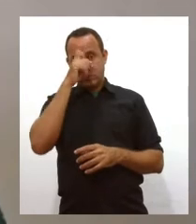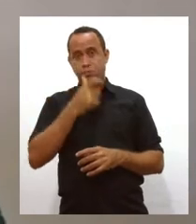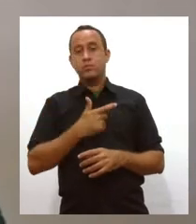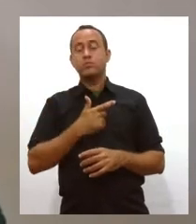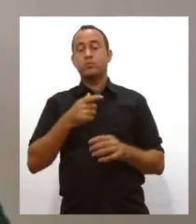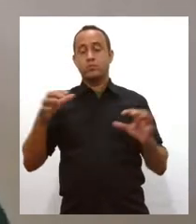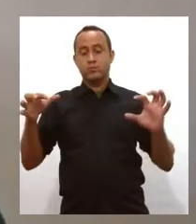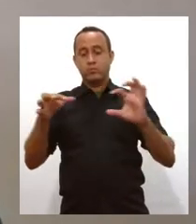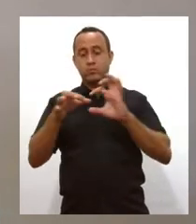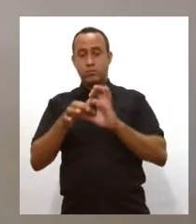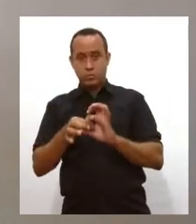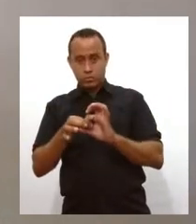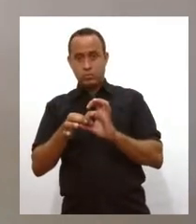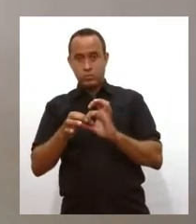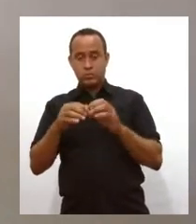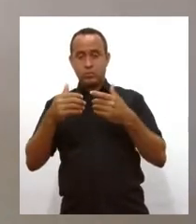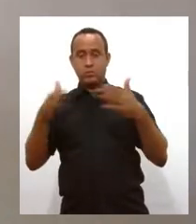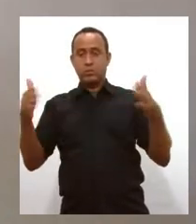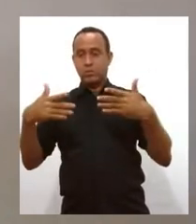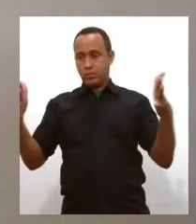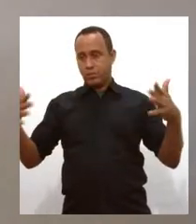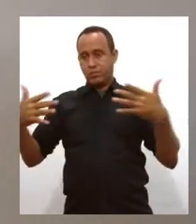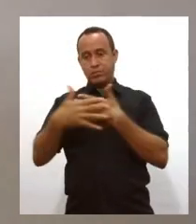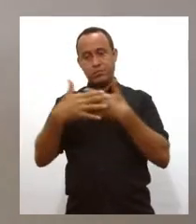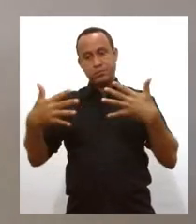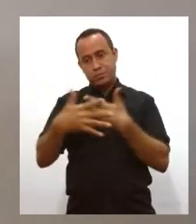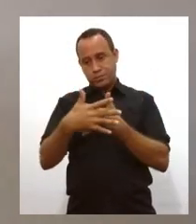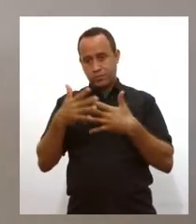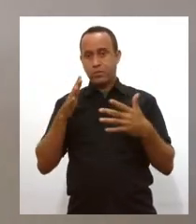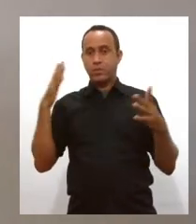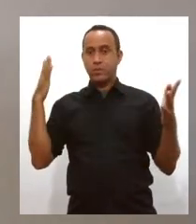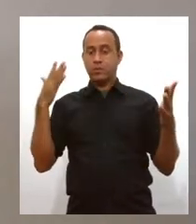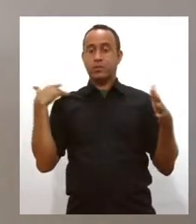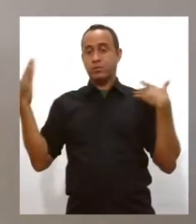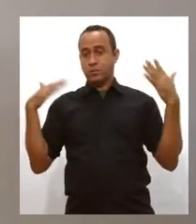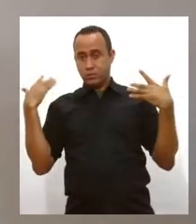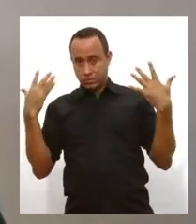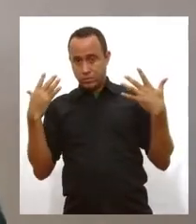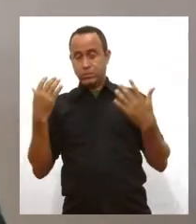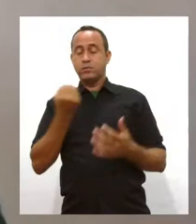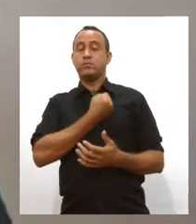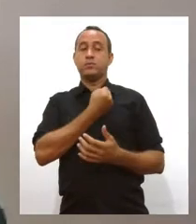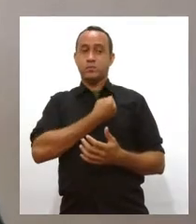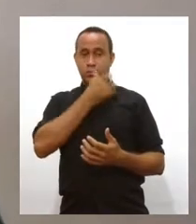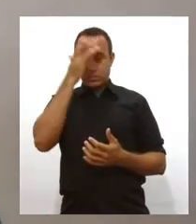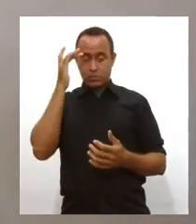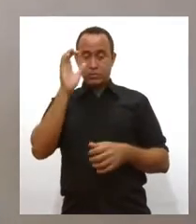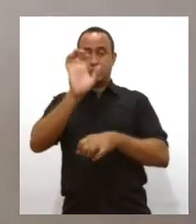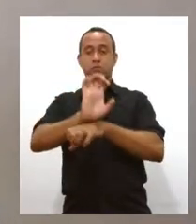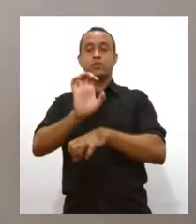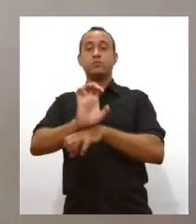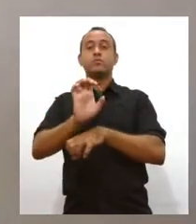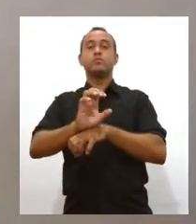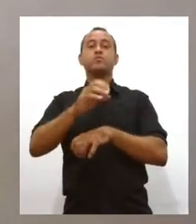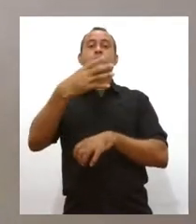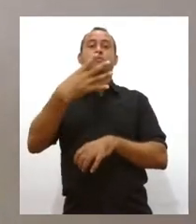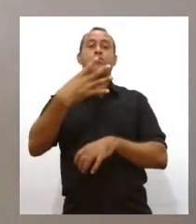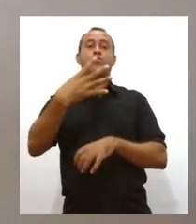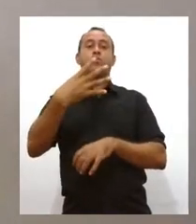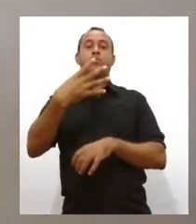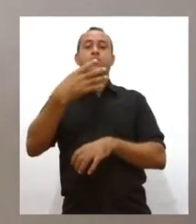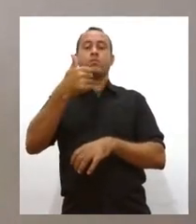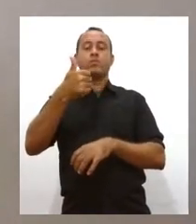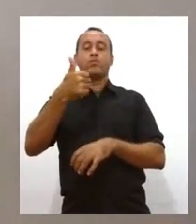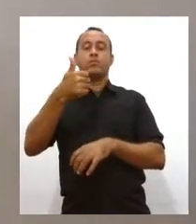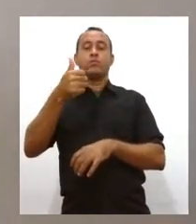ligada à questão da abertura do comércio, também está se mantendo com números bem interessantes, Silvia. Na rede pública está em 41,1